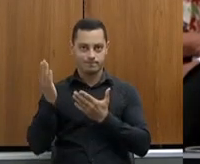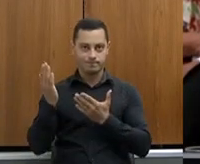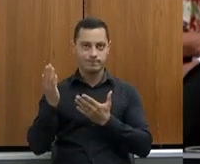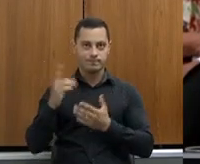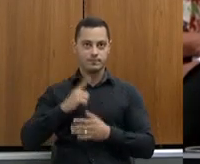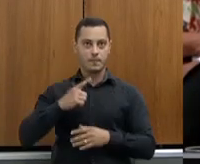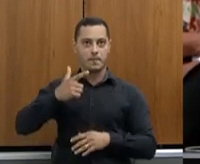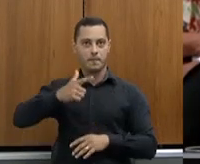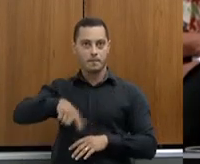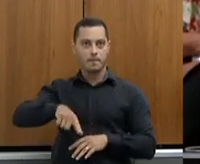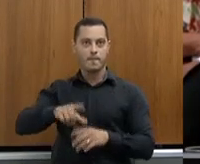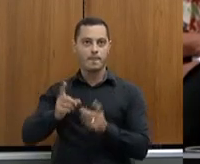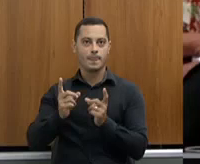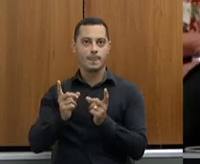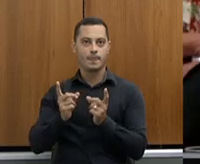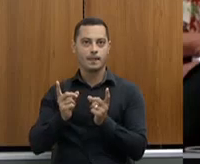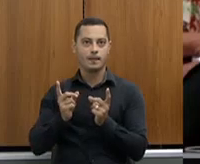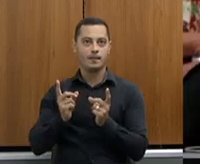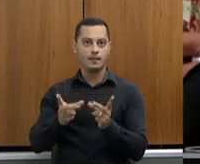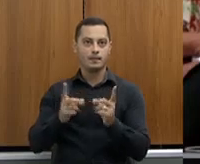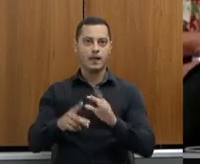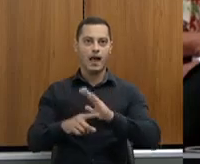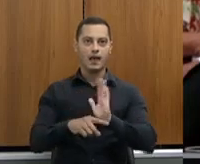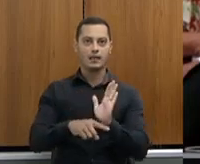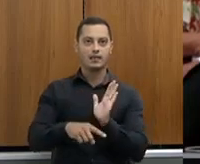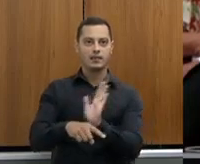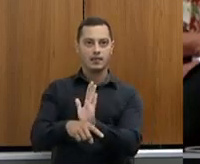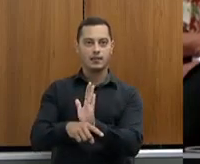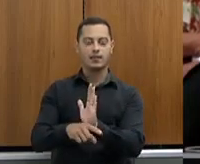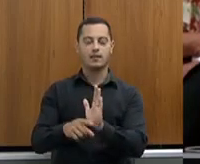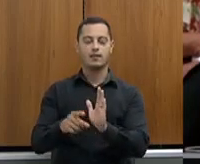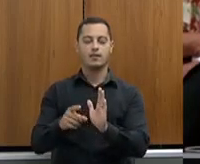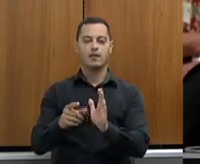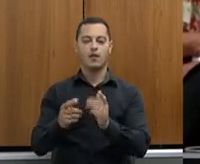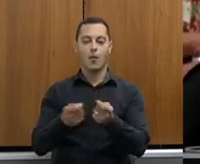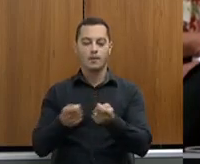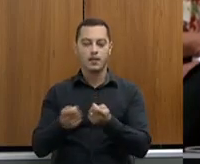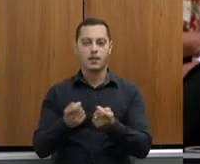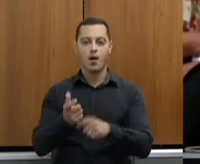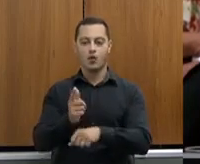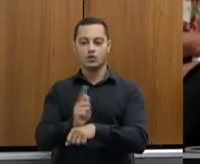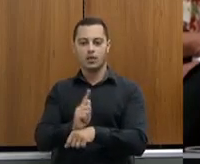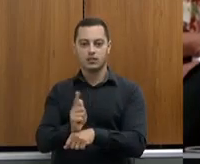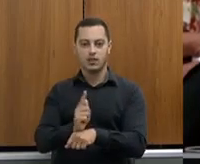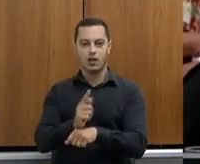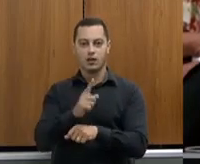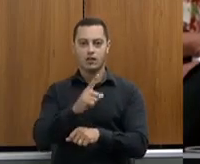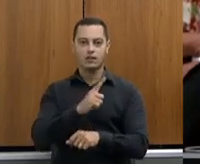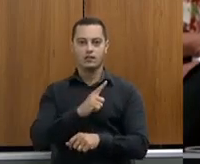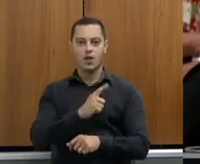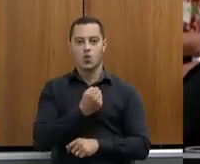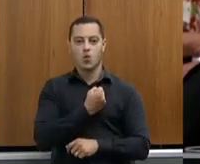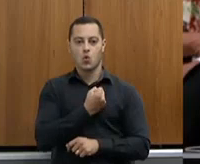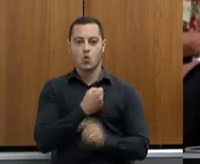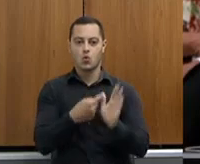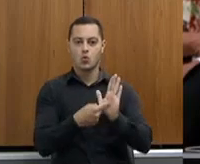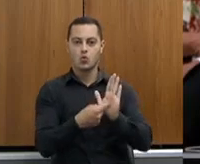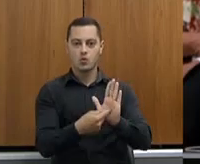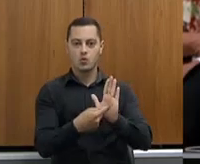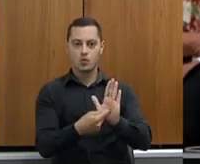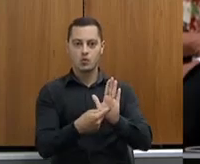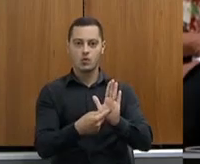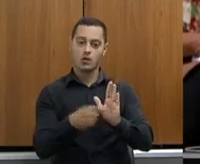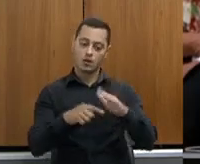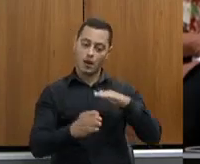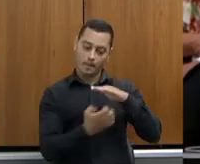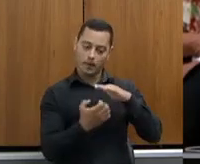hortaliças, 400 mil em atendimentos de comercialização e gestão. Esses números são impressionantes pela capilaridade que a EMATER